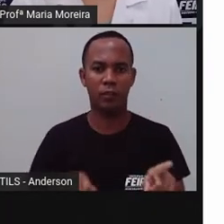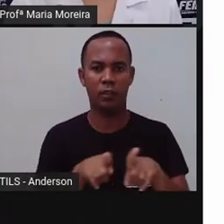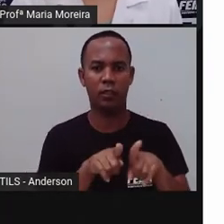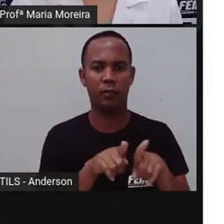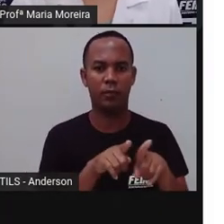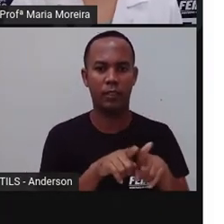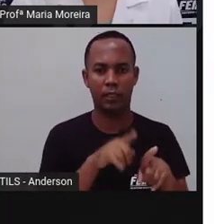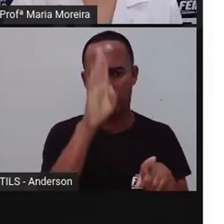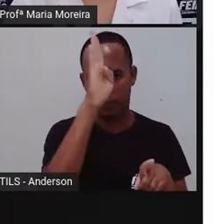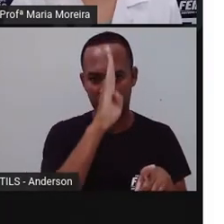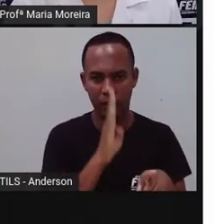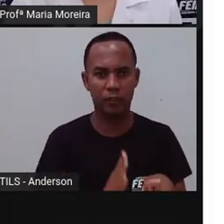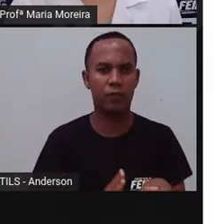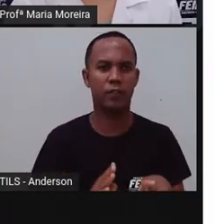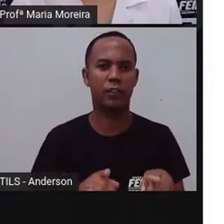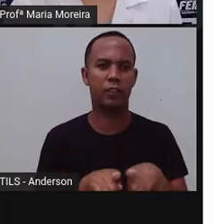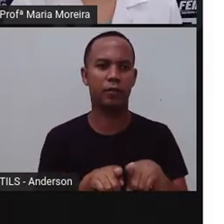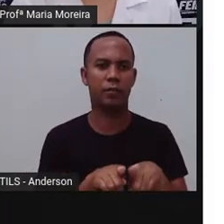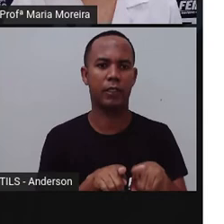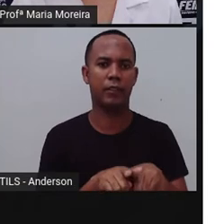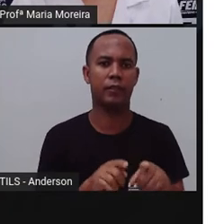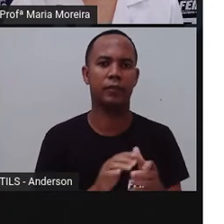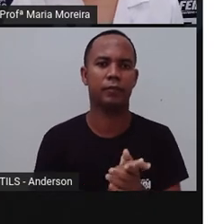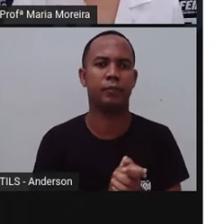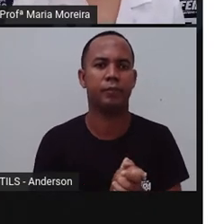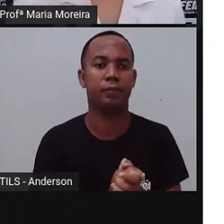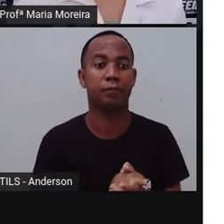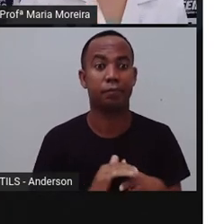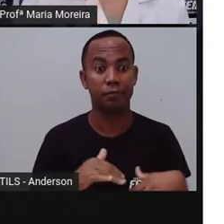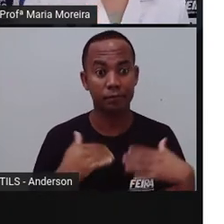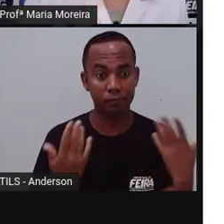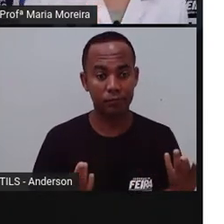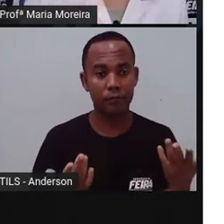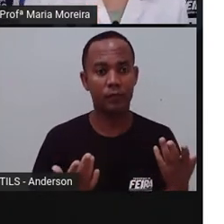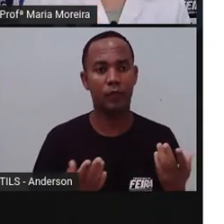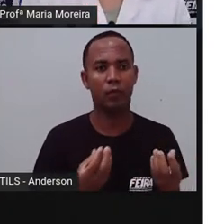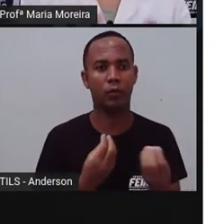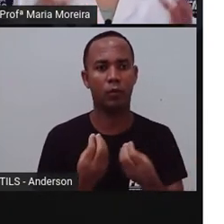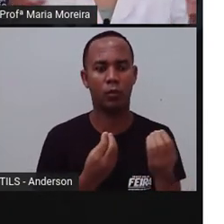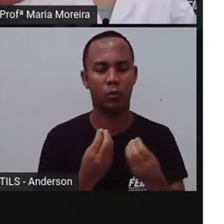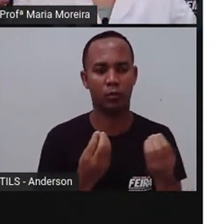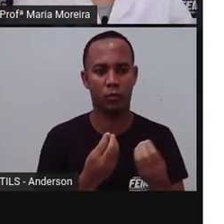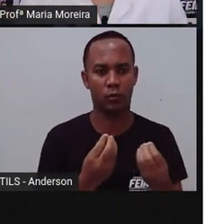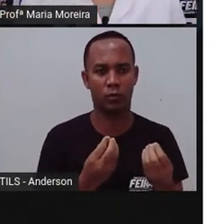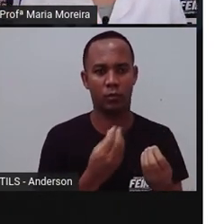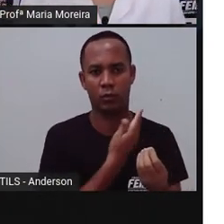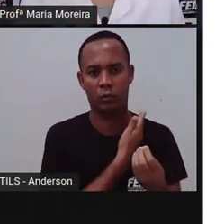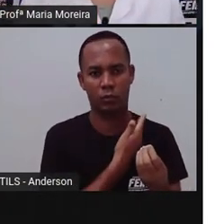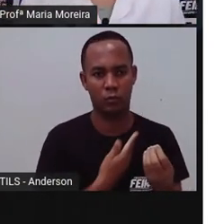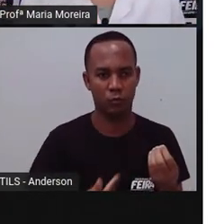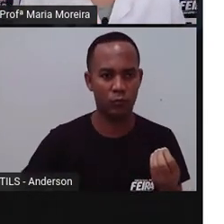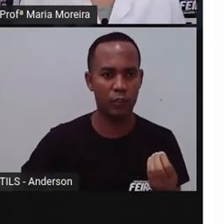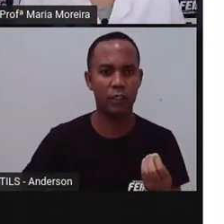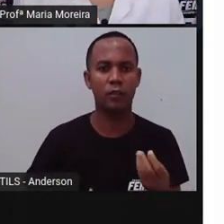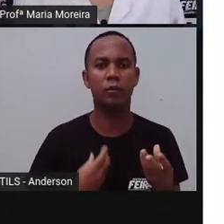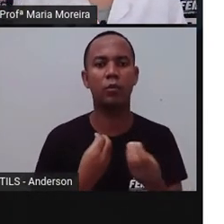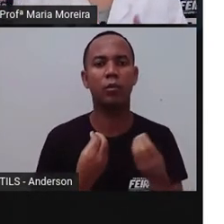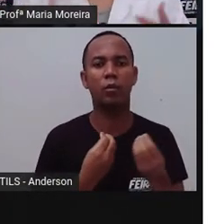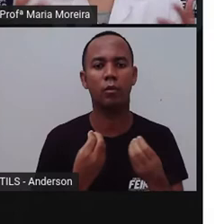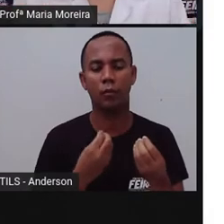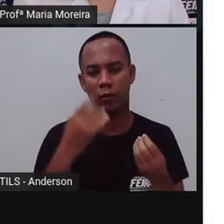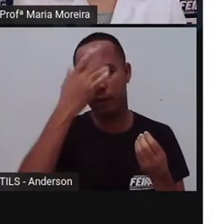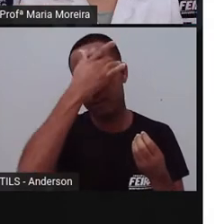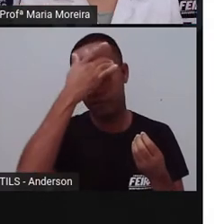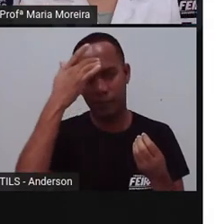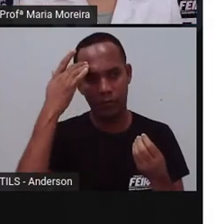gratuitos e sem fins lucrativos, não é isso? Então, se é público, ele é aberto, né, para que as